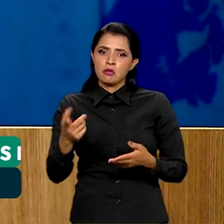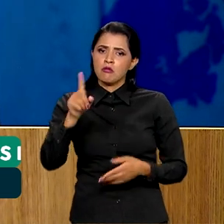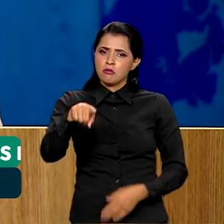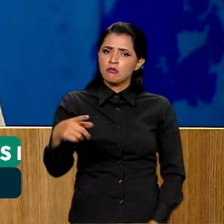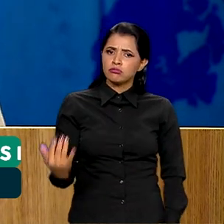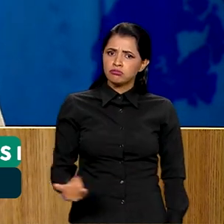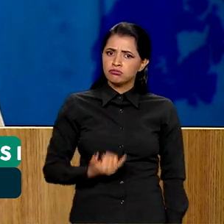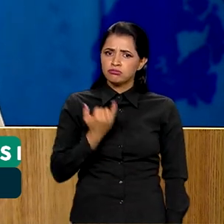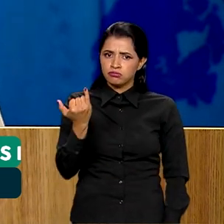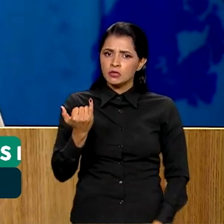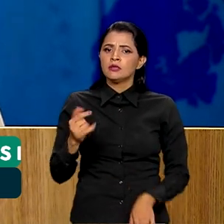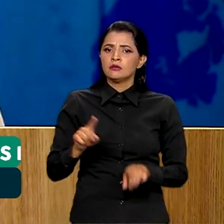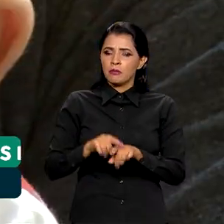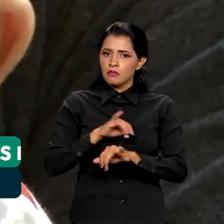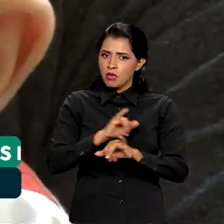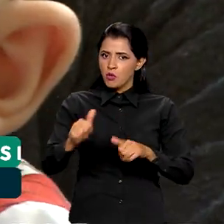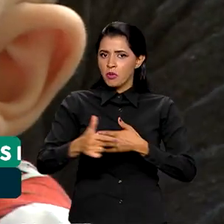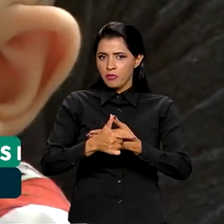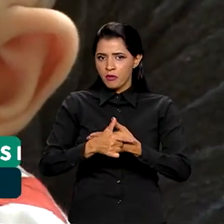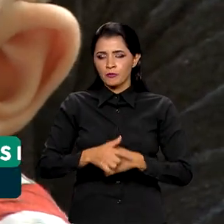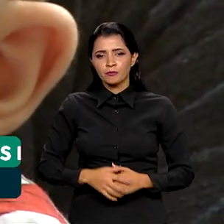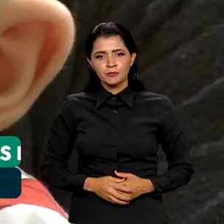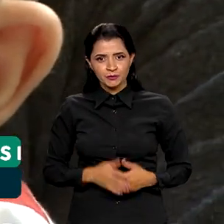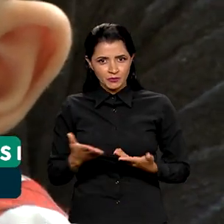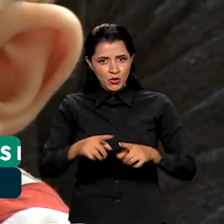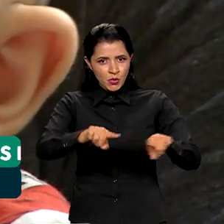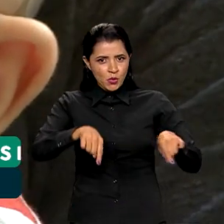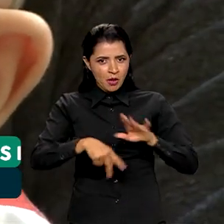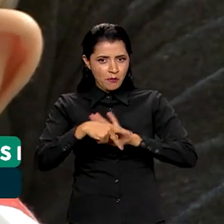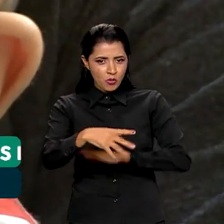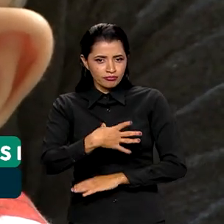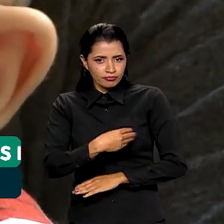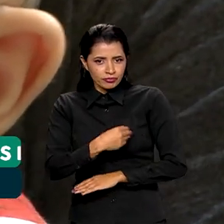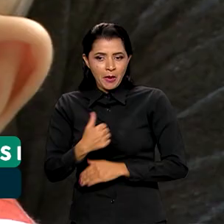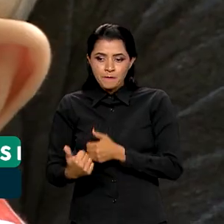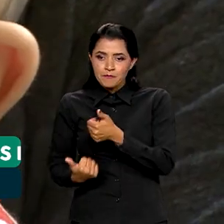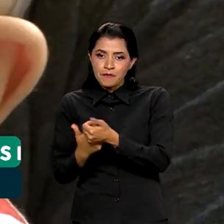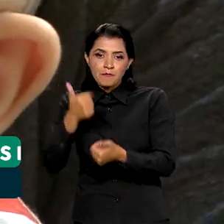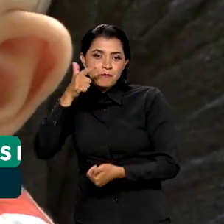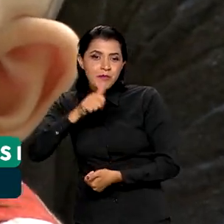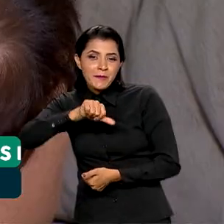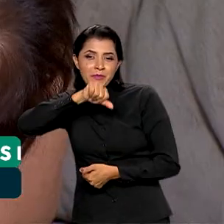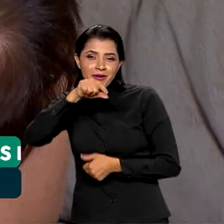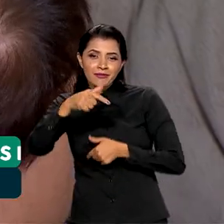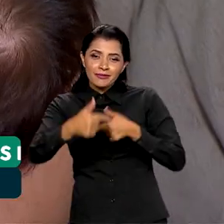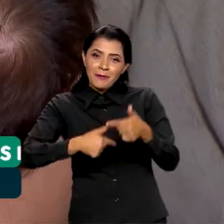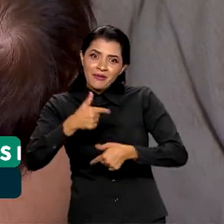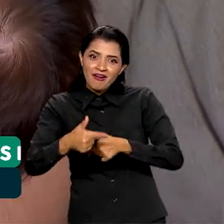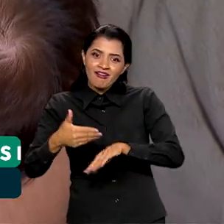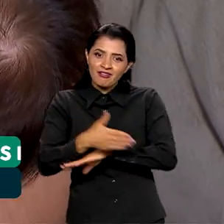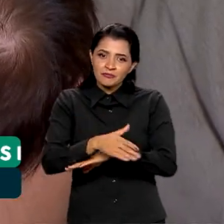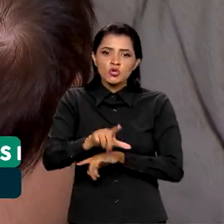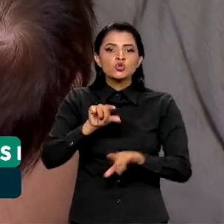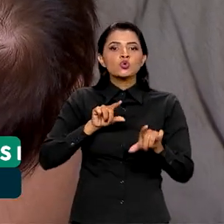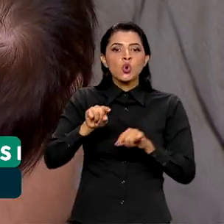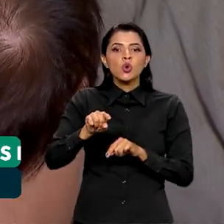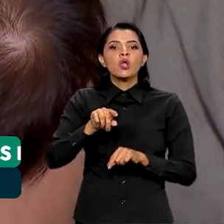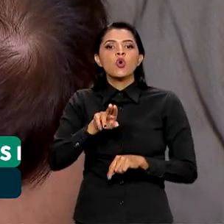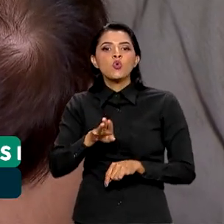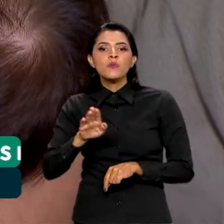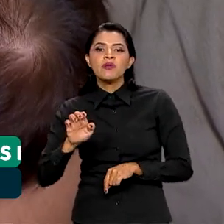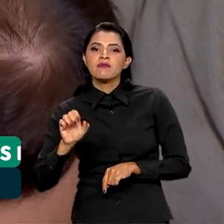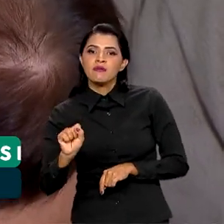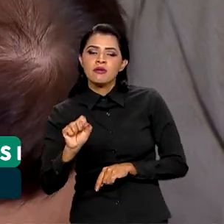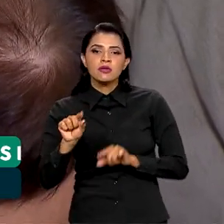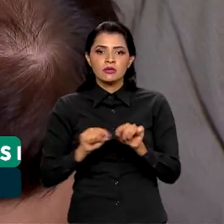muito importante ressaltar esse papel. As salas de amamentação apoiarão as mães trabalhadoras. A escolha das UBSs é